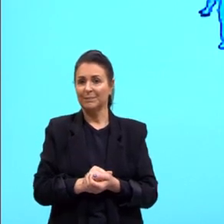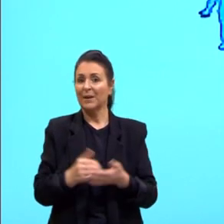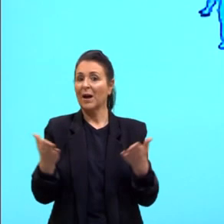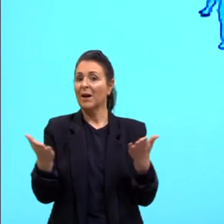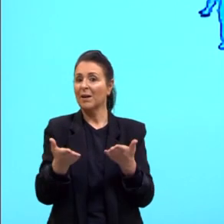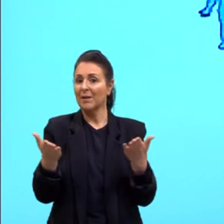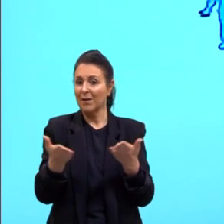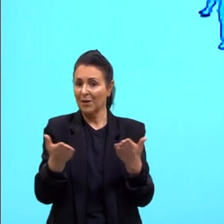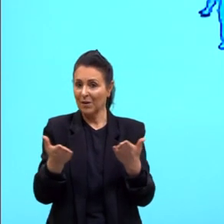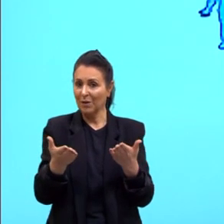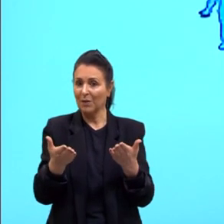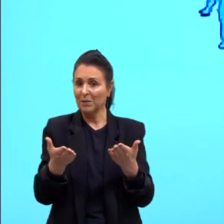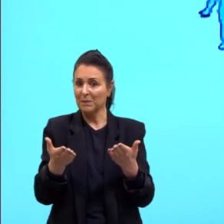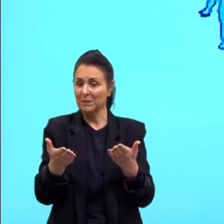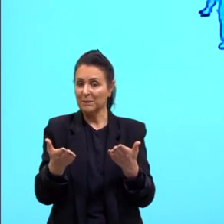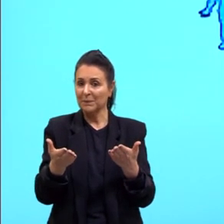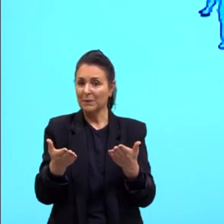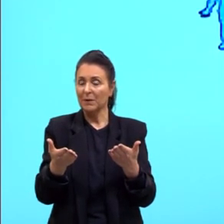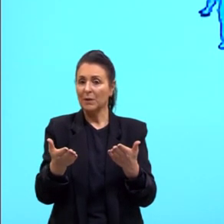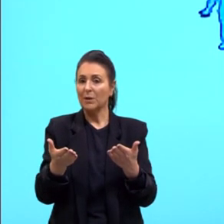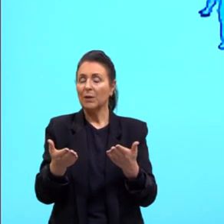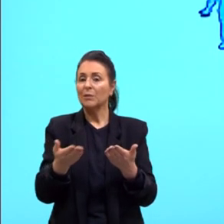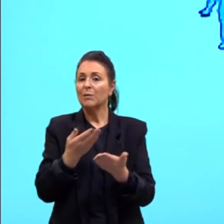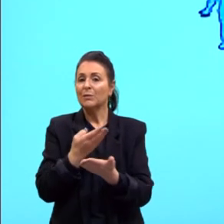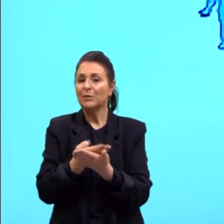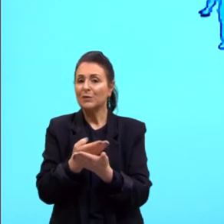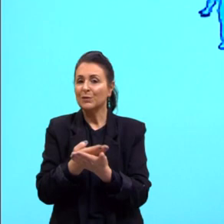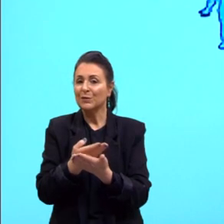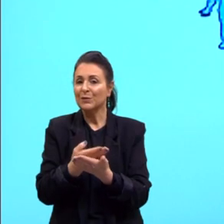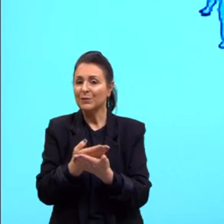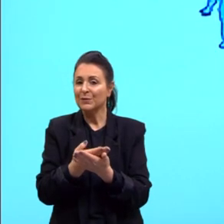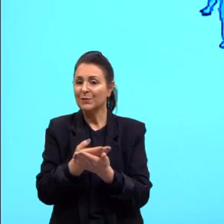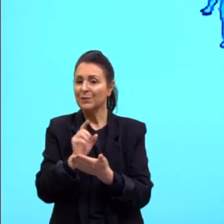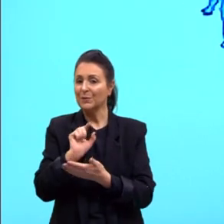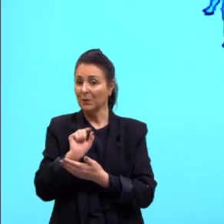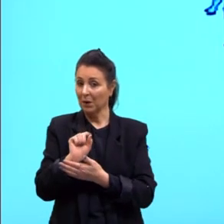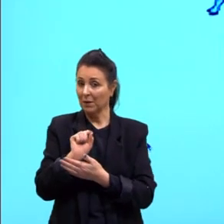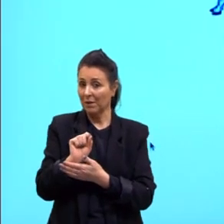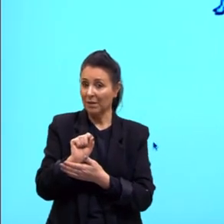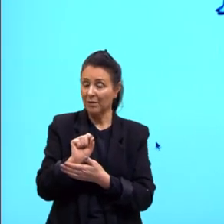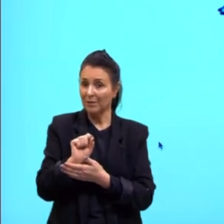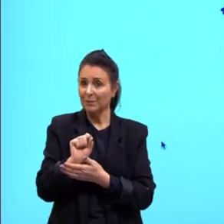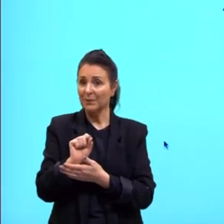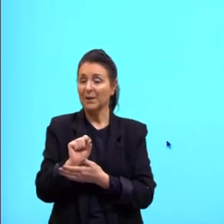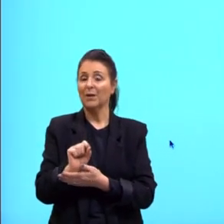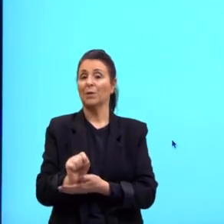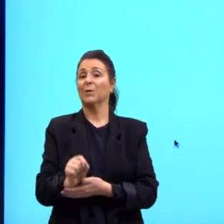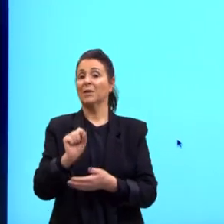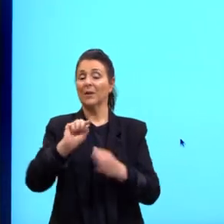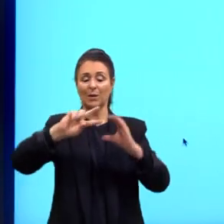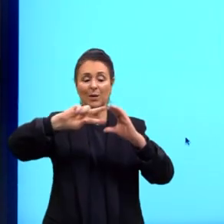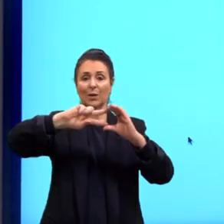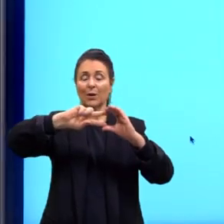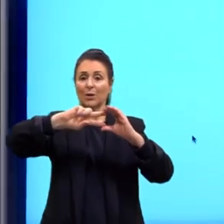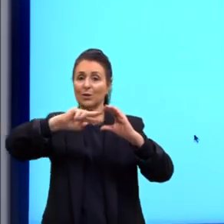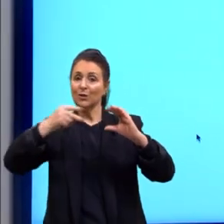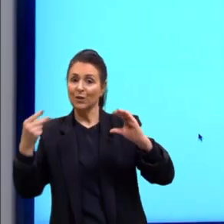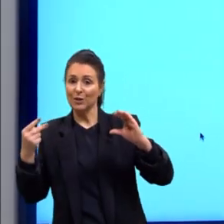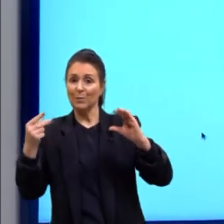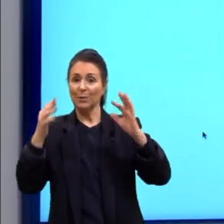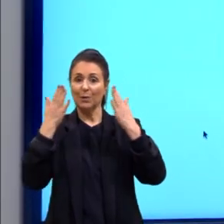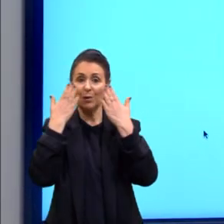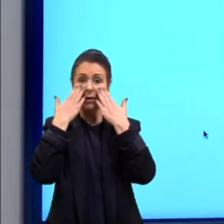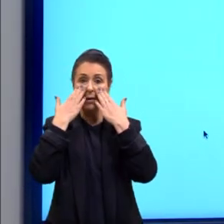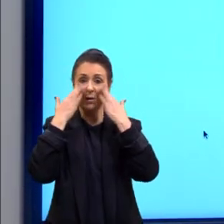Aí, nós podemos pular para a próxima etapa, que é genótipo e fenótipo. Até aí, ok,